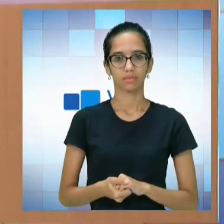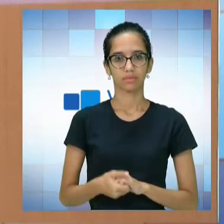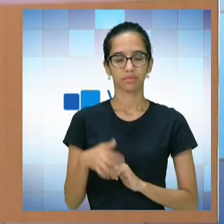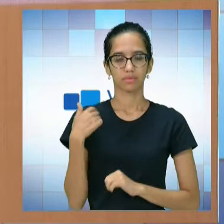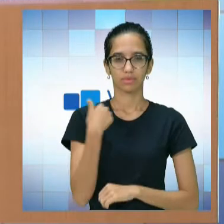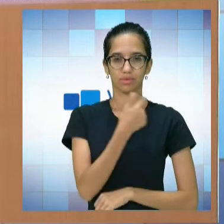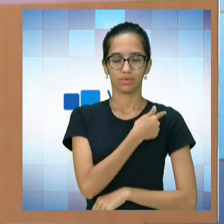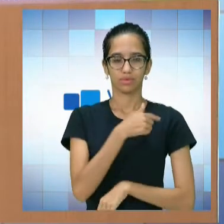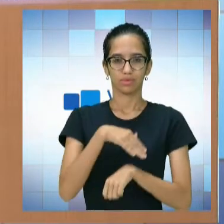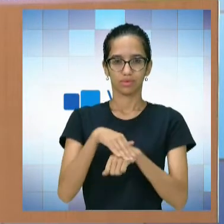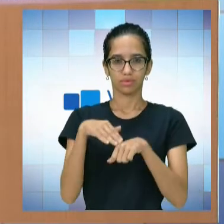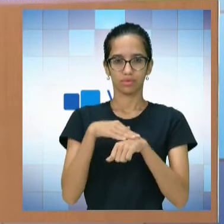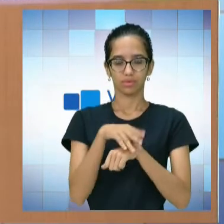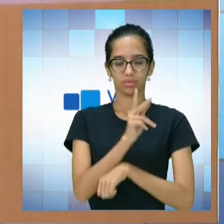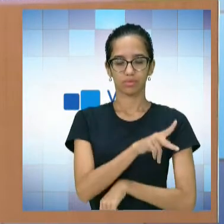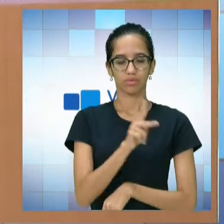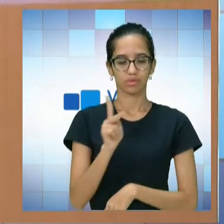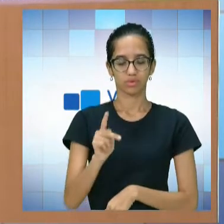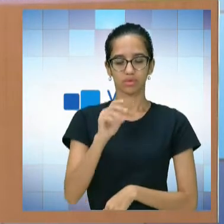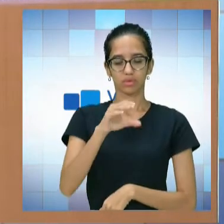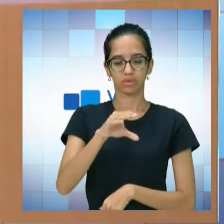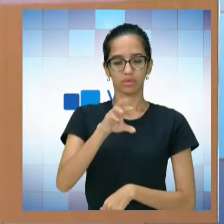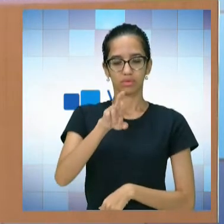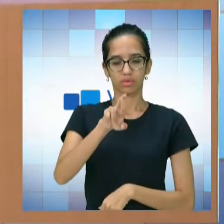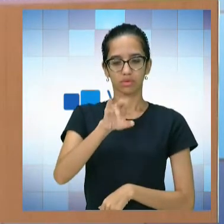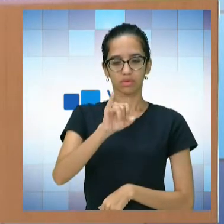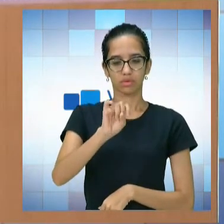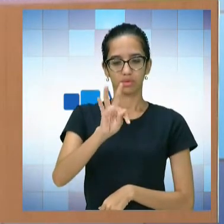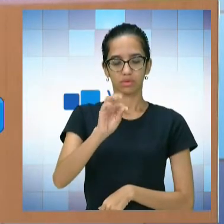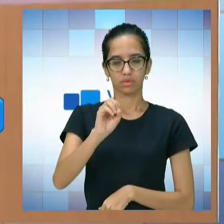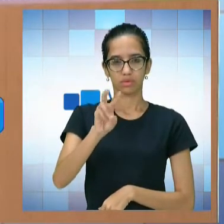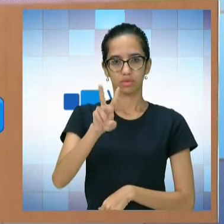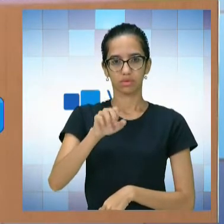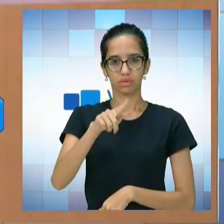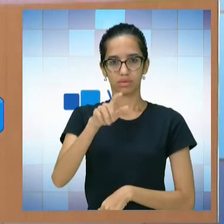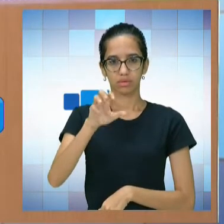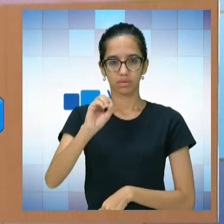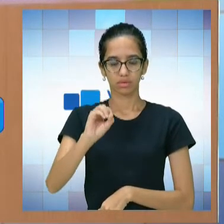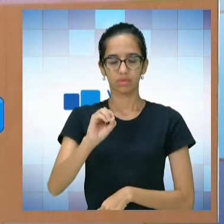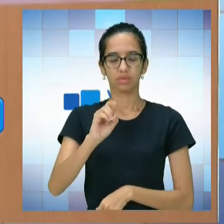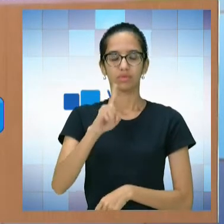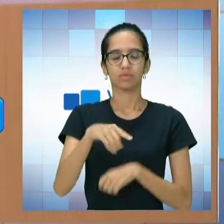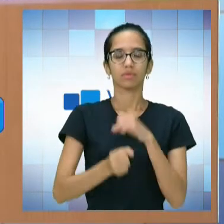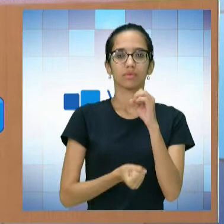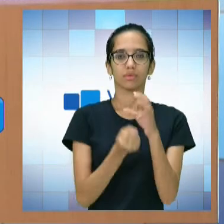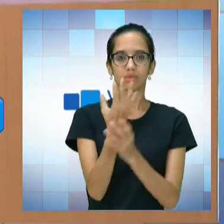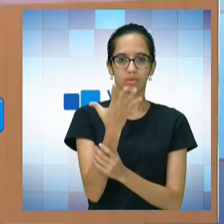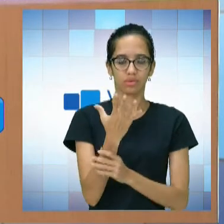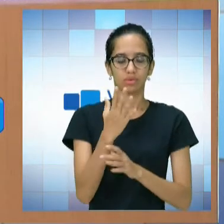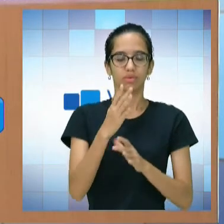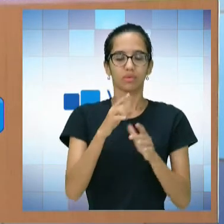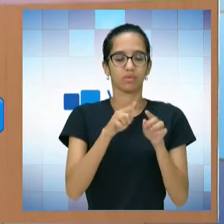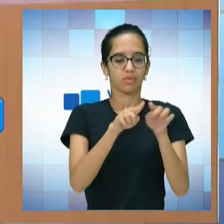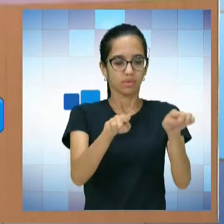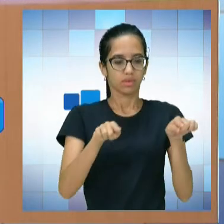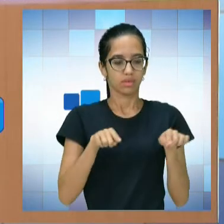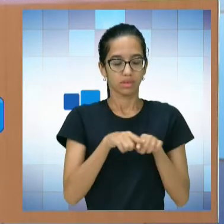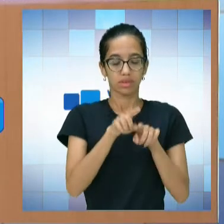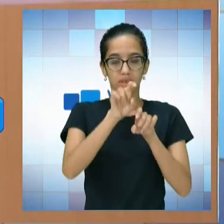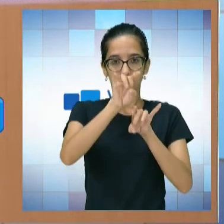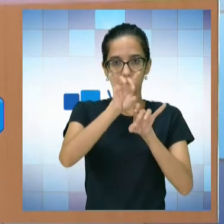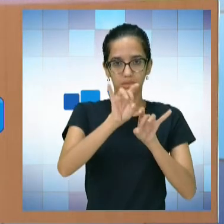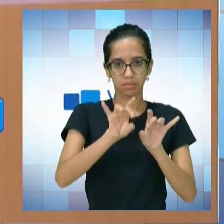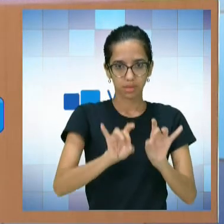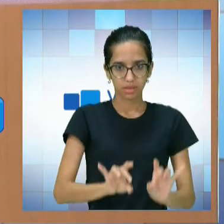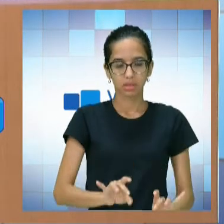estamos conversando com o professor Cristóvão, ele criou o laboratório de matemática para cegos dentro da própria